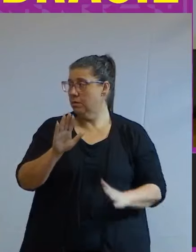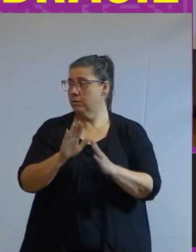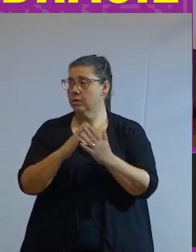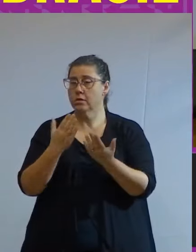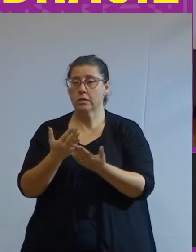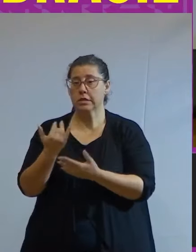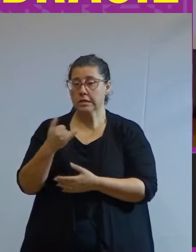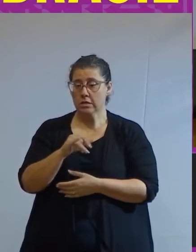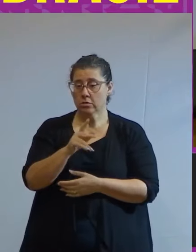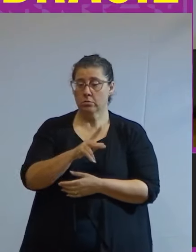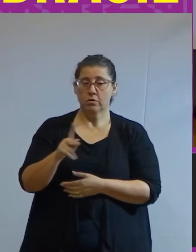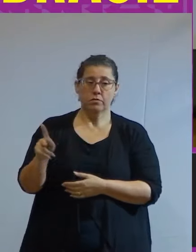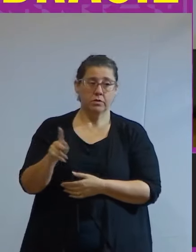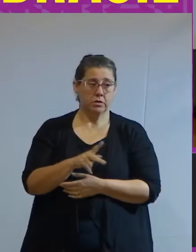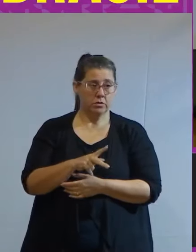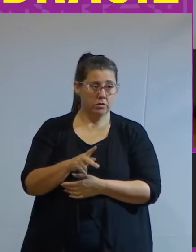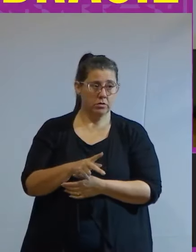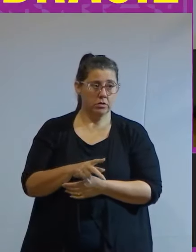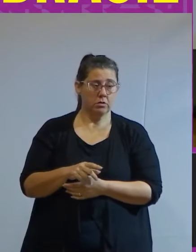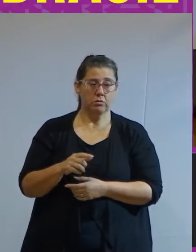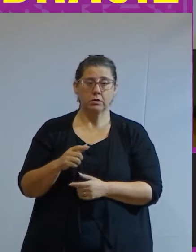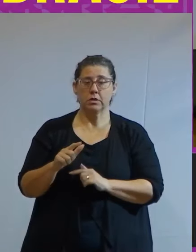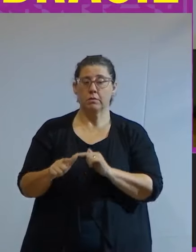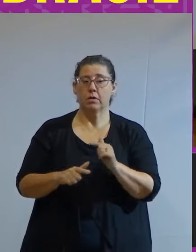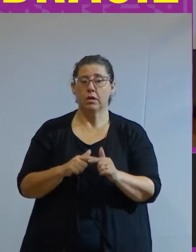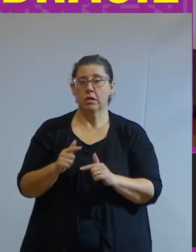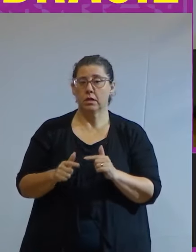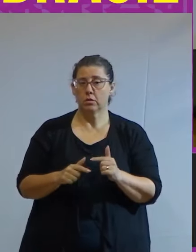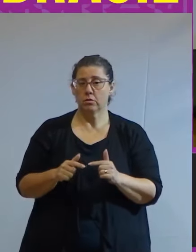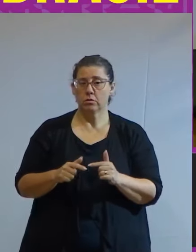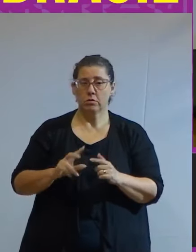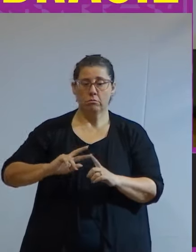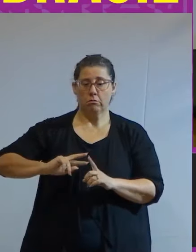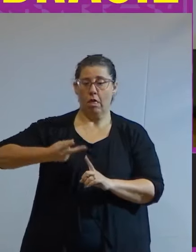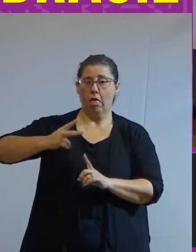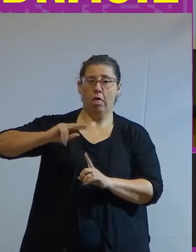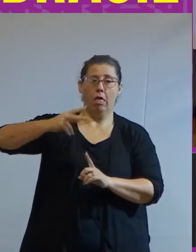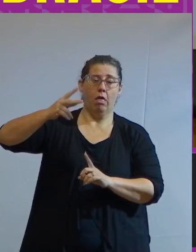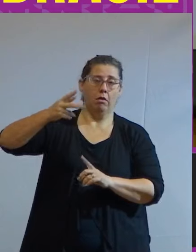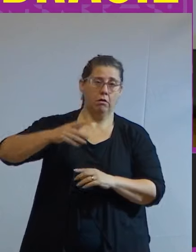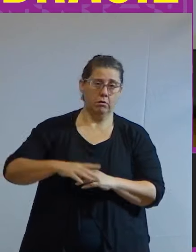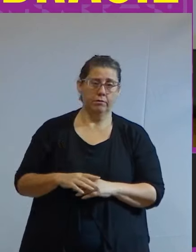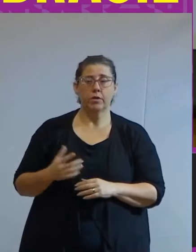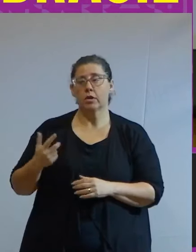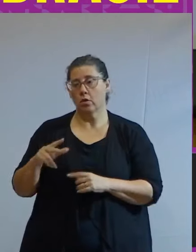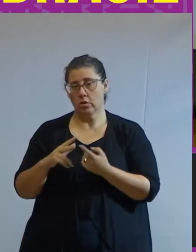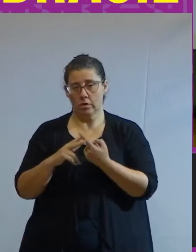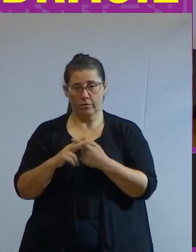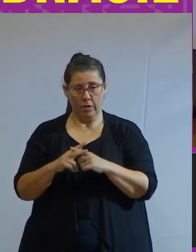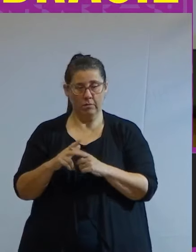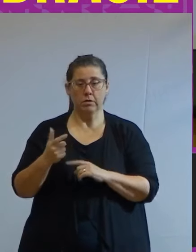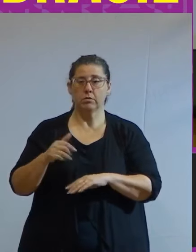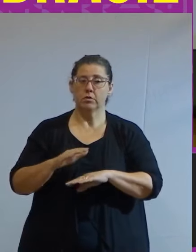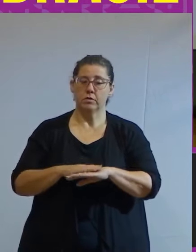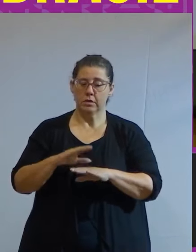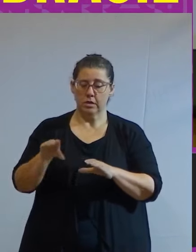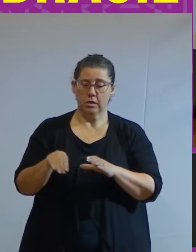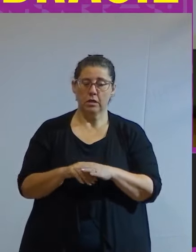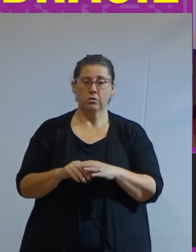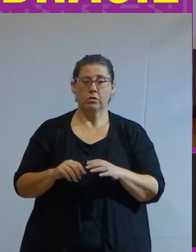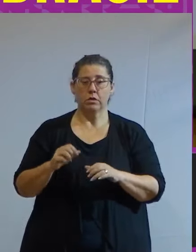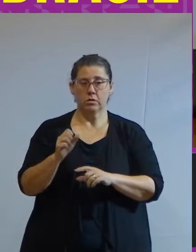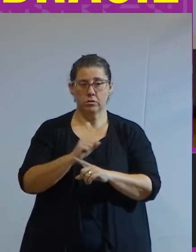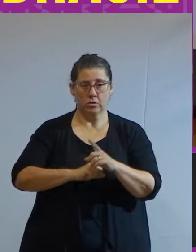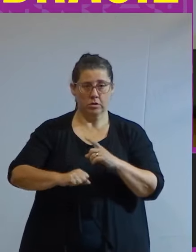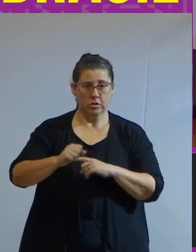se os professores estão fazendo duas funções ao mesmo tempo então tem muitas outras ferramentas que precisamos fazer na nossa sociedade e